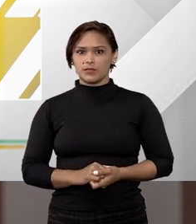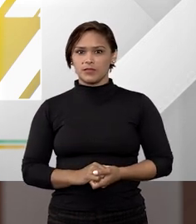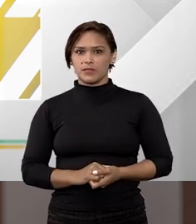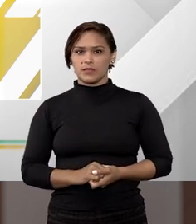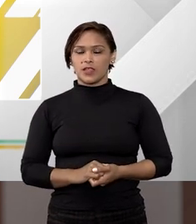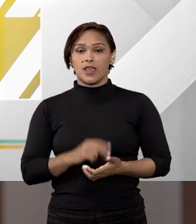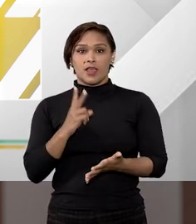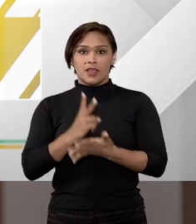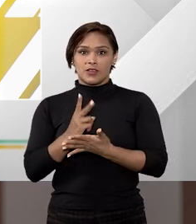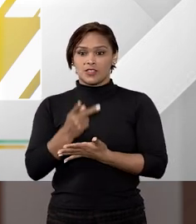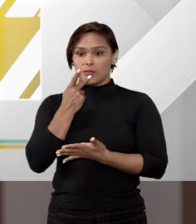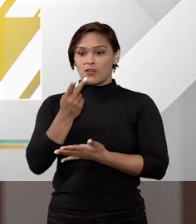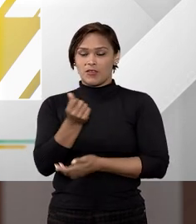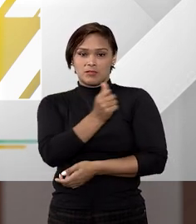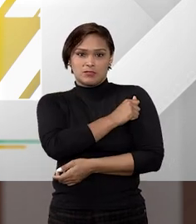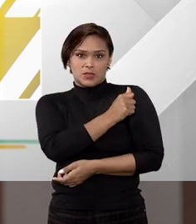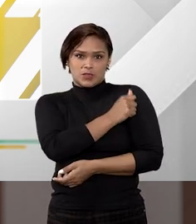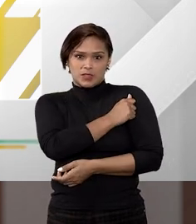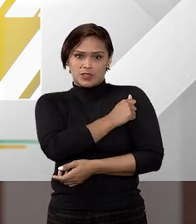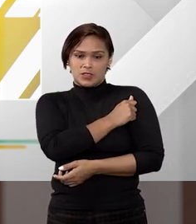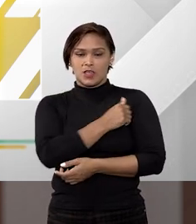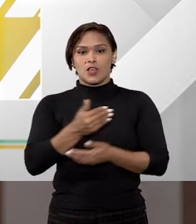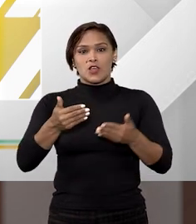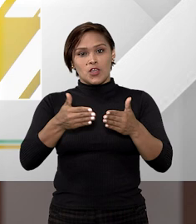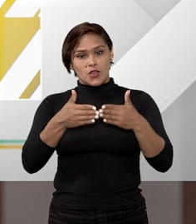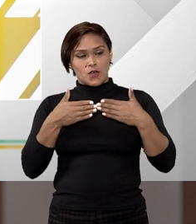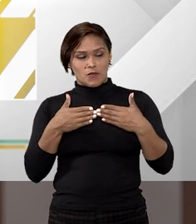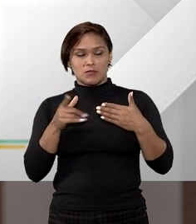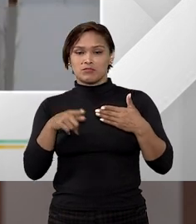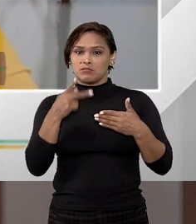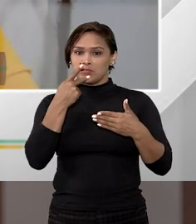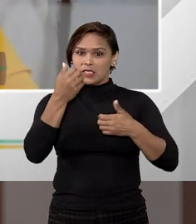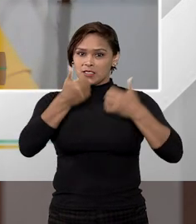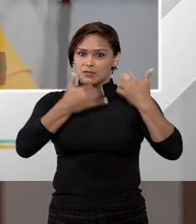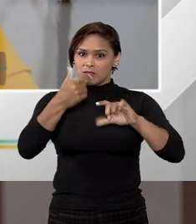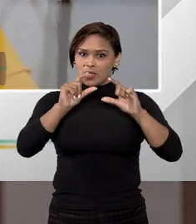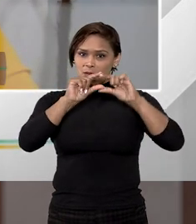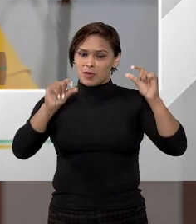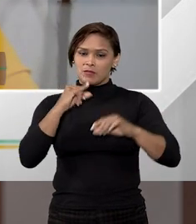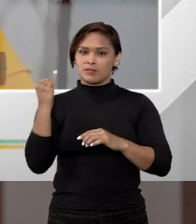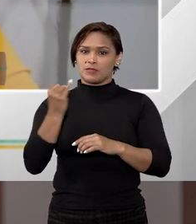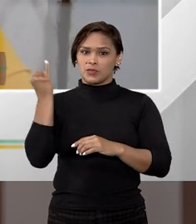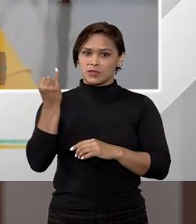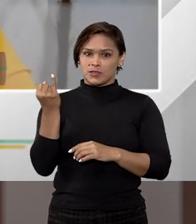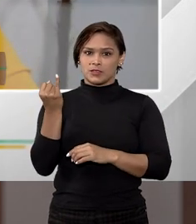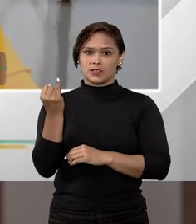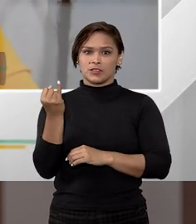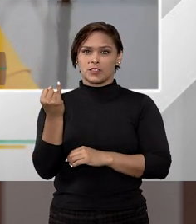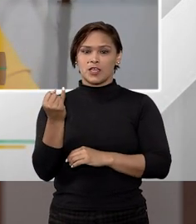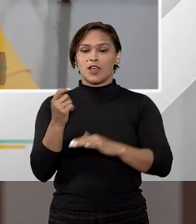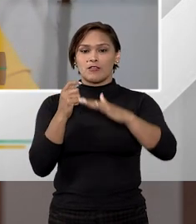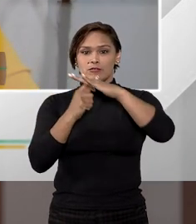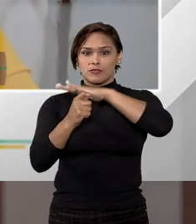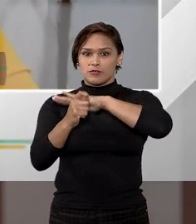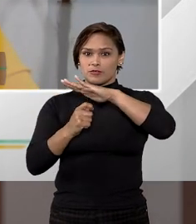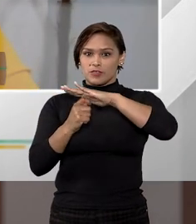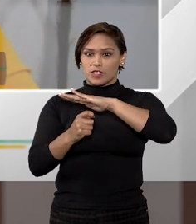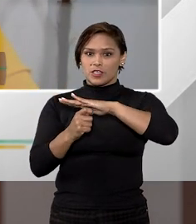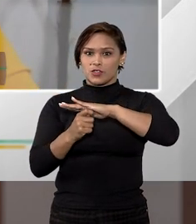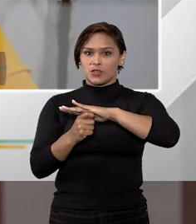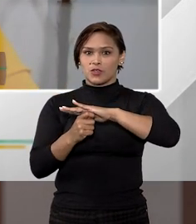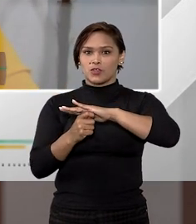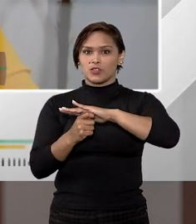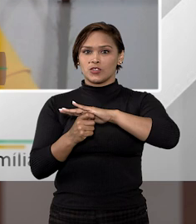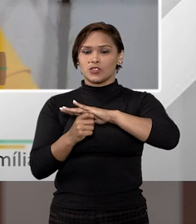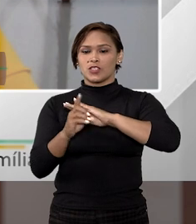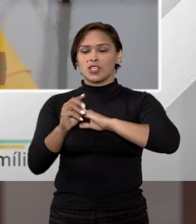Fátima, eu sempre falo para os meus alunos e aqui eu vou pedir licença para dizer uma frase bem importante. Fiador, já